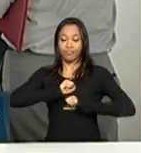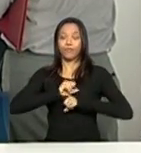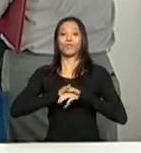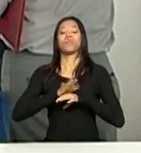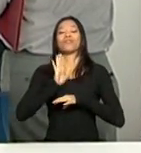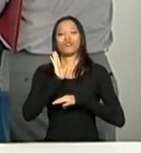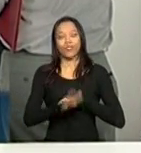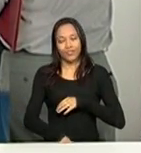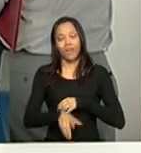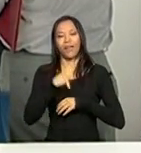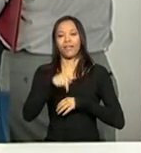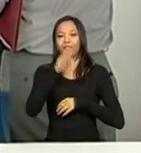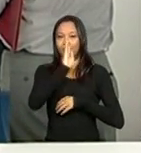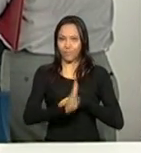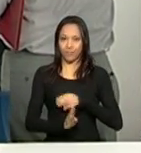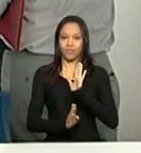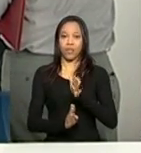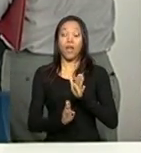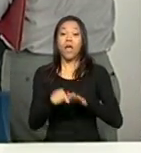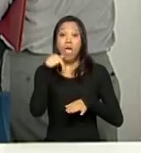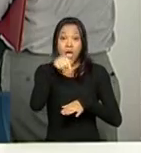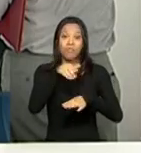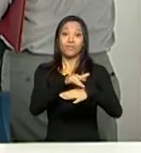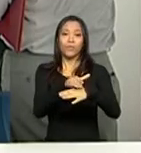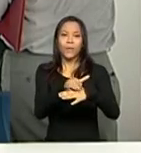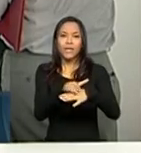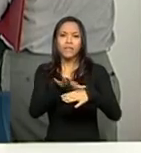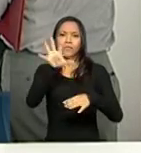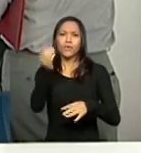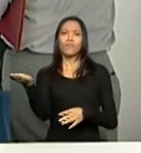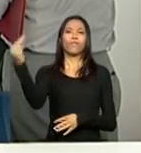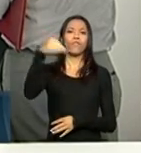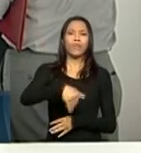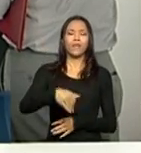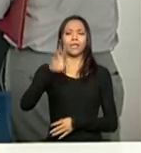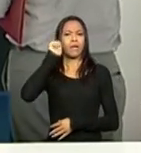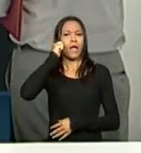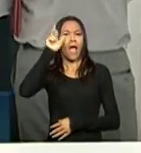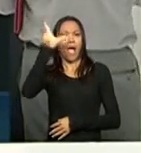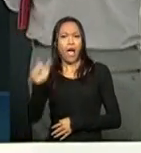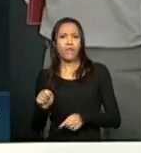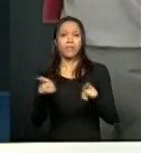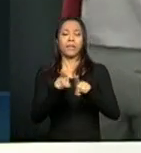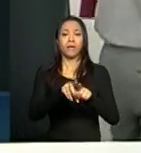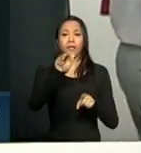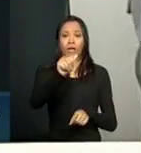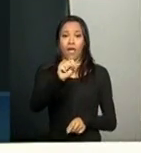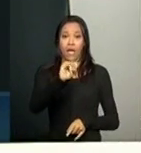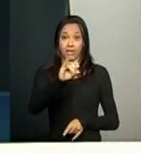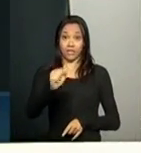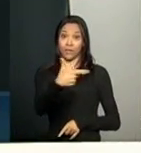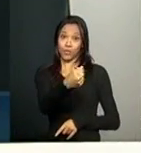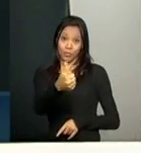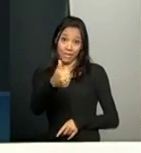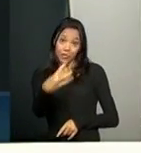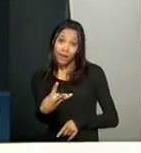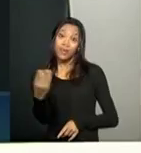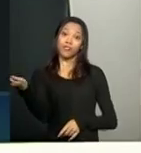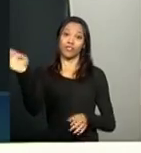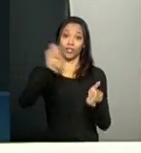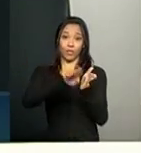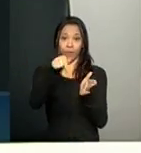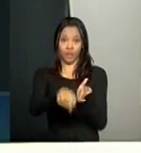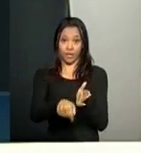sido registrados aqui no Brasil. A doença foi trazida de países da África e da Ásia em 2013 para a América do Sul.